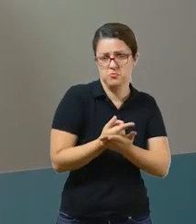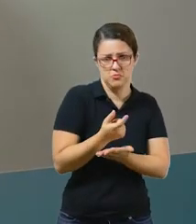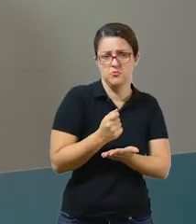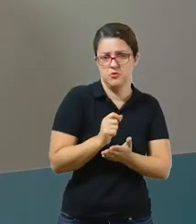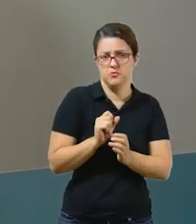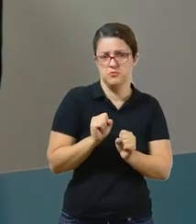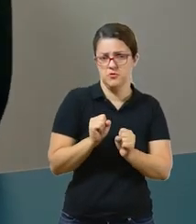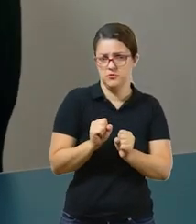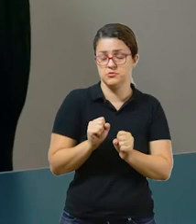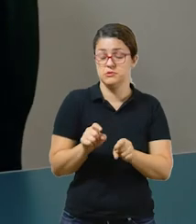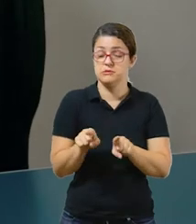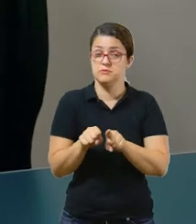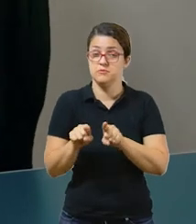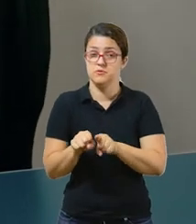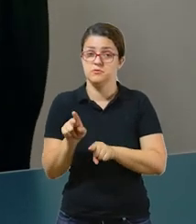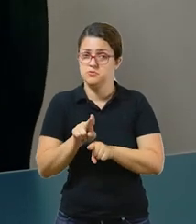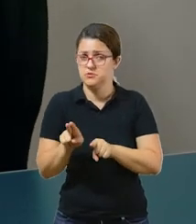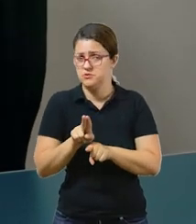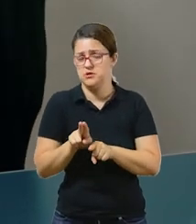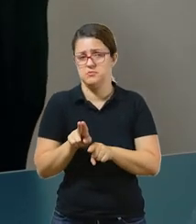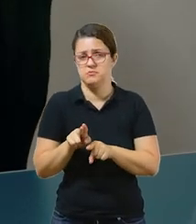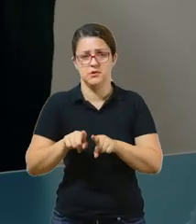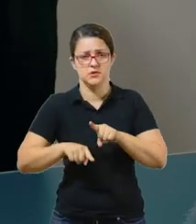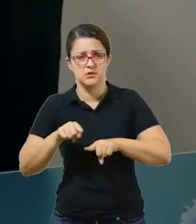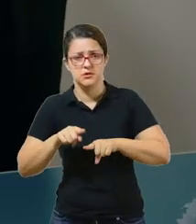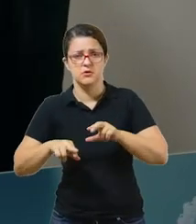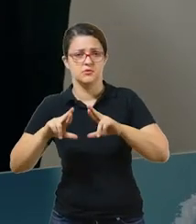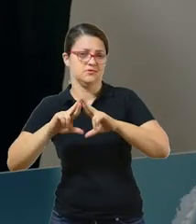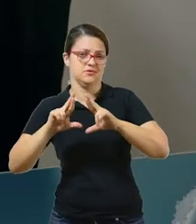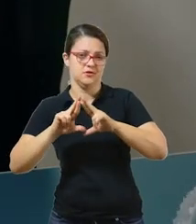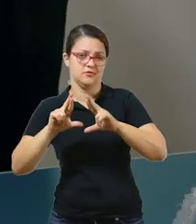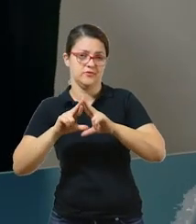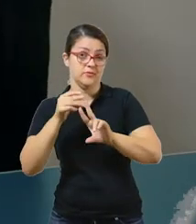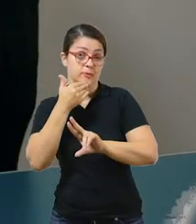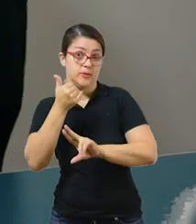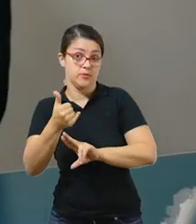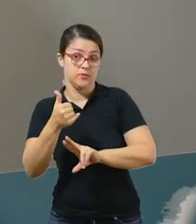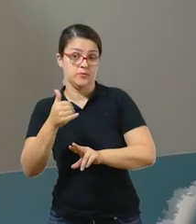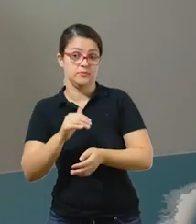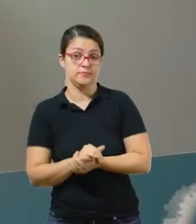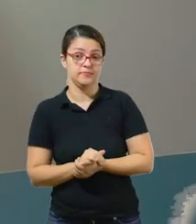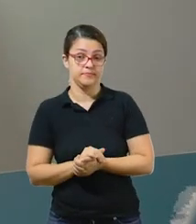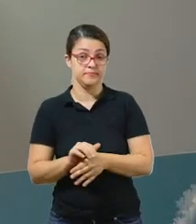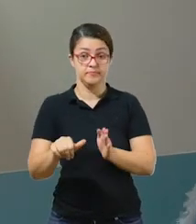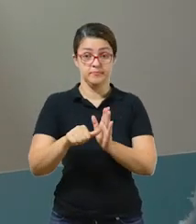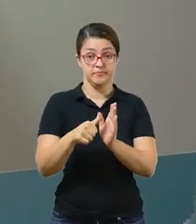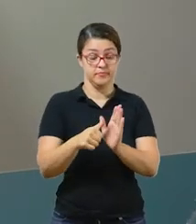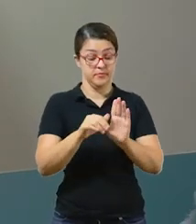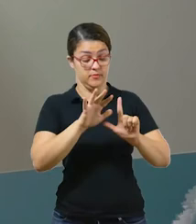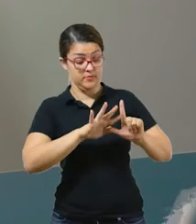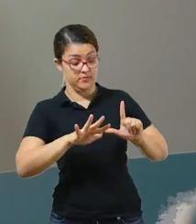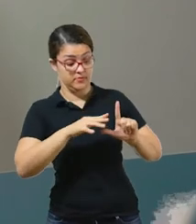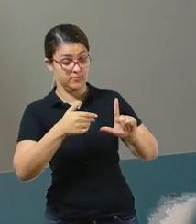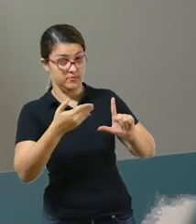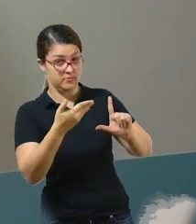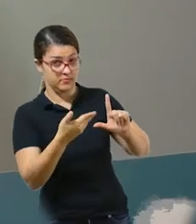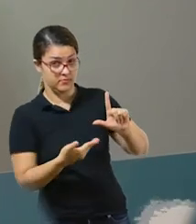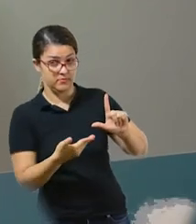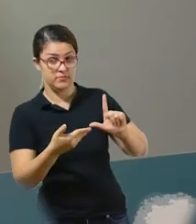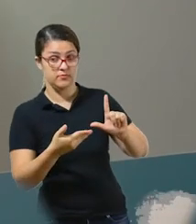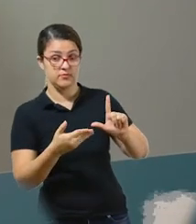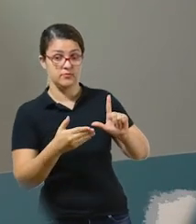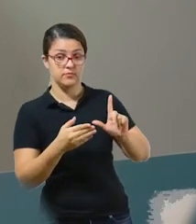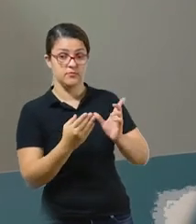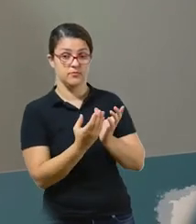você pode. Mas você pode também usar materiais recicláveis, que fica muito mais interessante. Nessa primeira imagem, esse